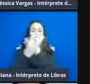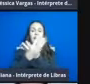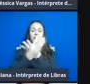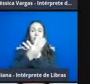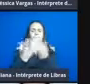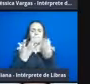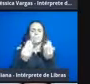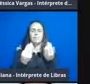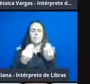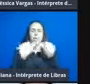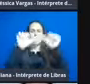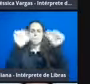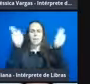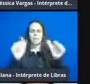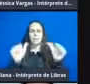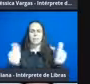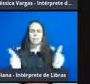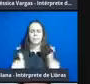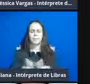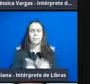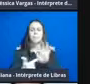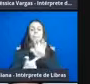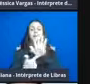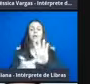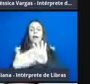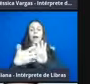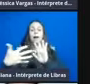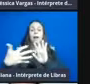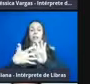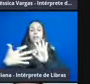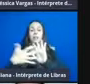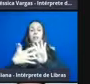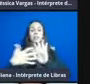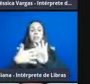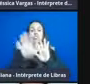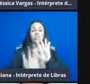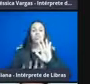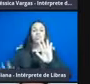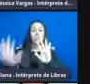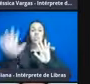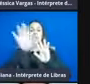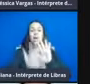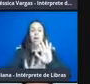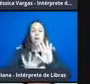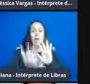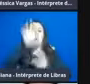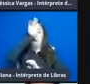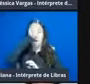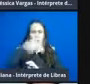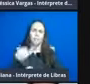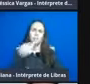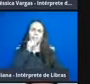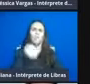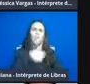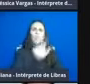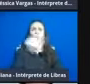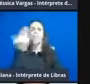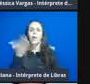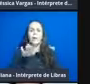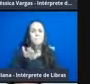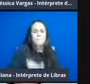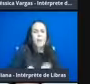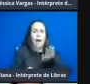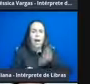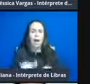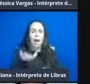imagens, para apresentar, então, as características gerais dos insetos. Então, por exemplo, o número de patas, que eles têm, então, três